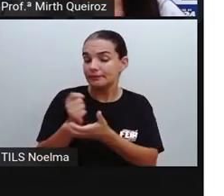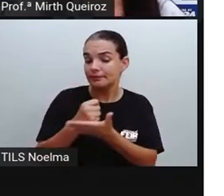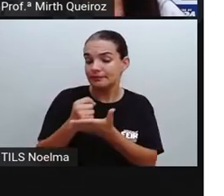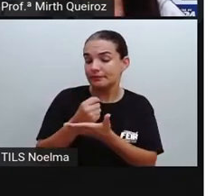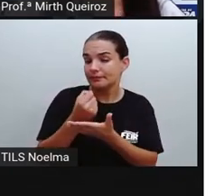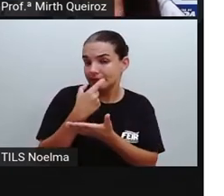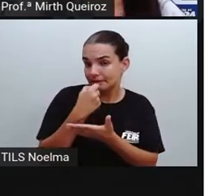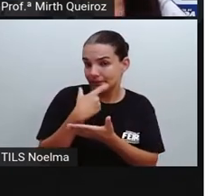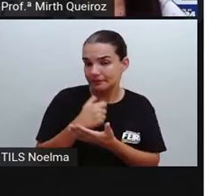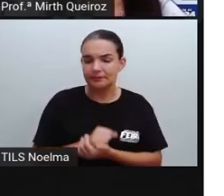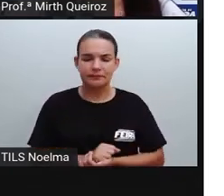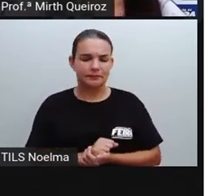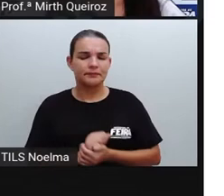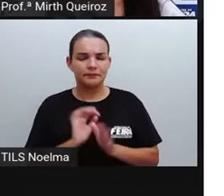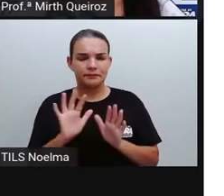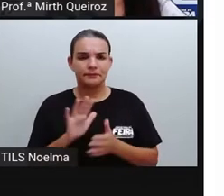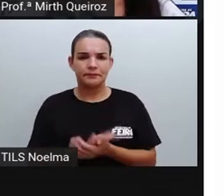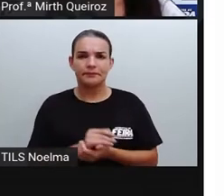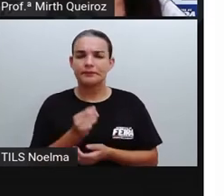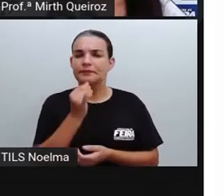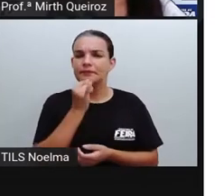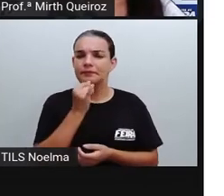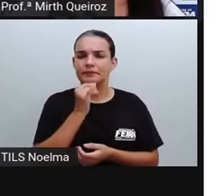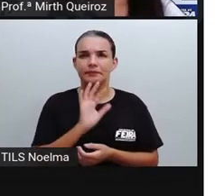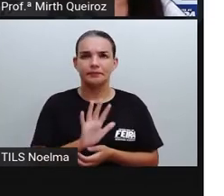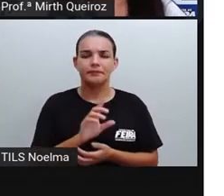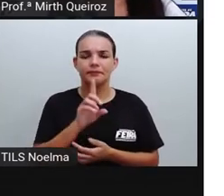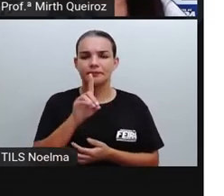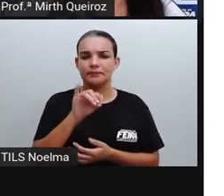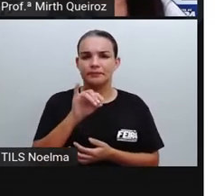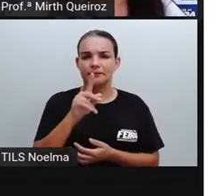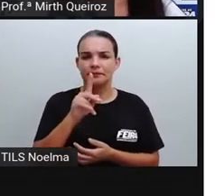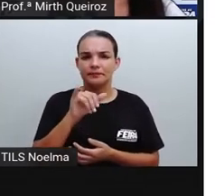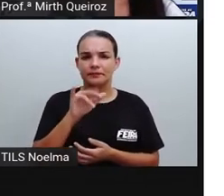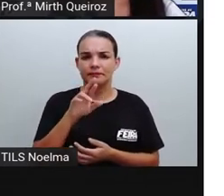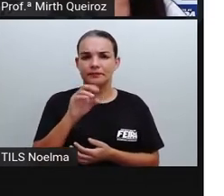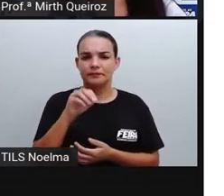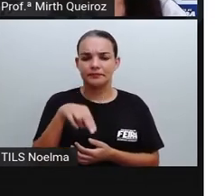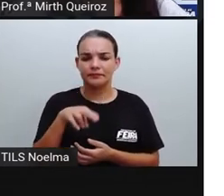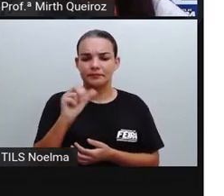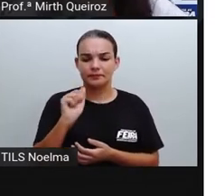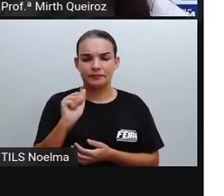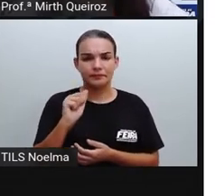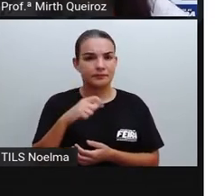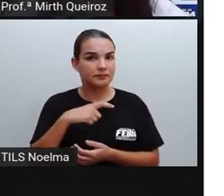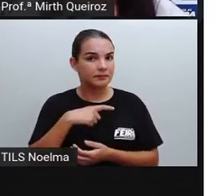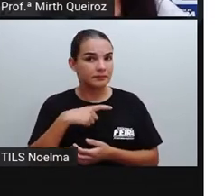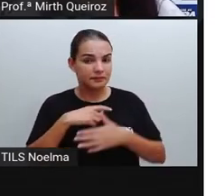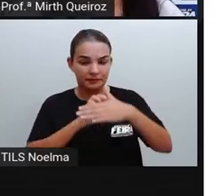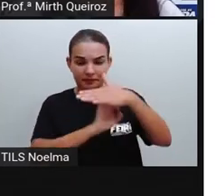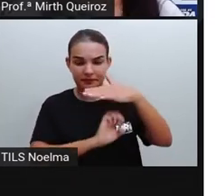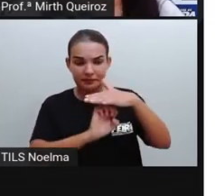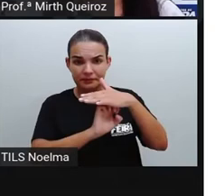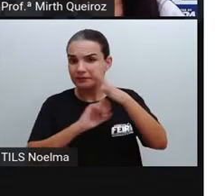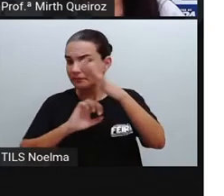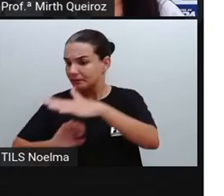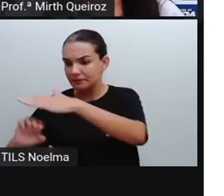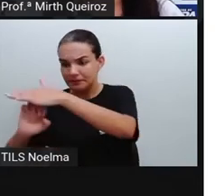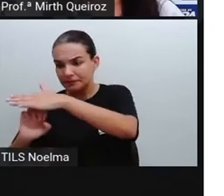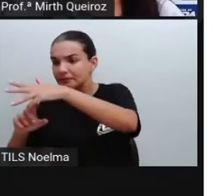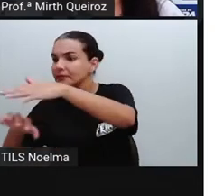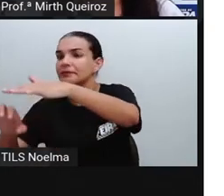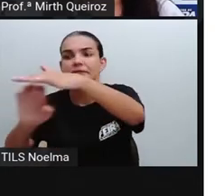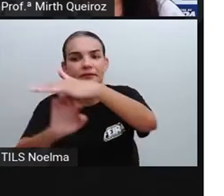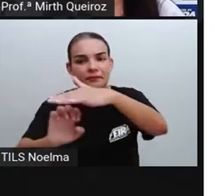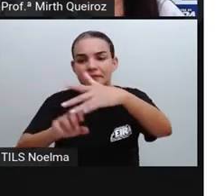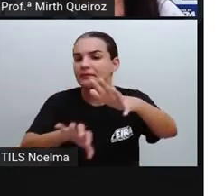medicamentos a gente tem, por exemplo, a dipirona de uma mesma indústria, de outra indústria também, que produz o mesmo tipo